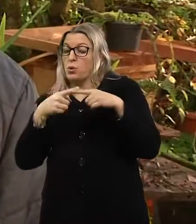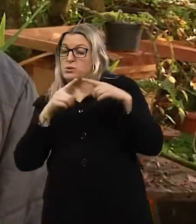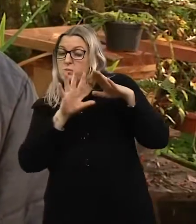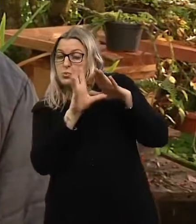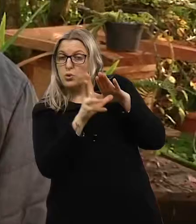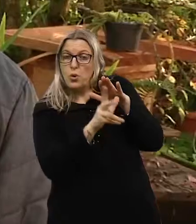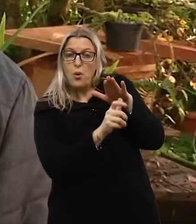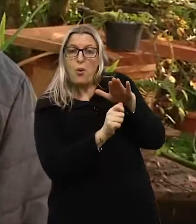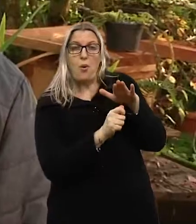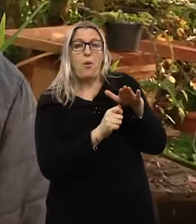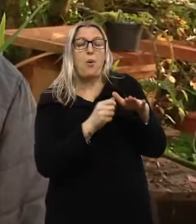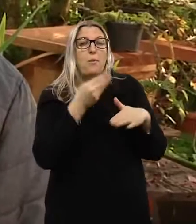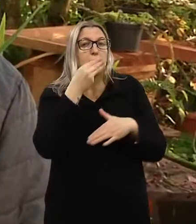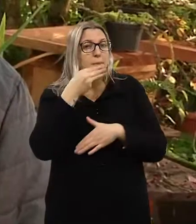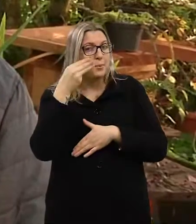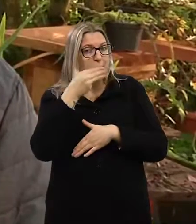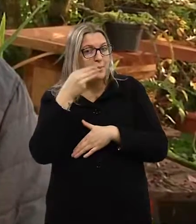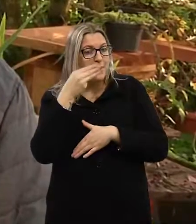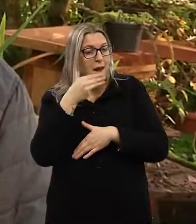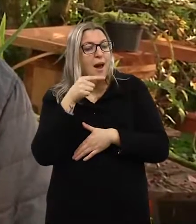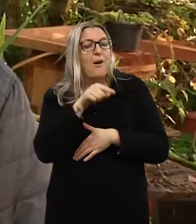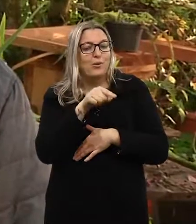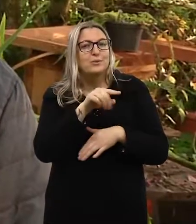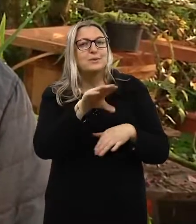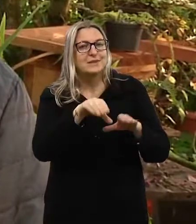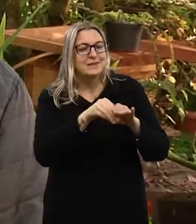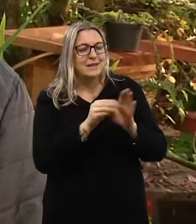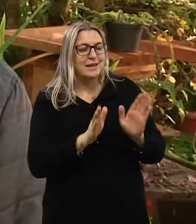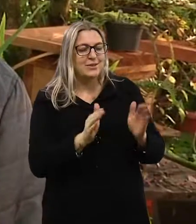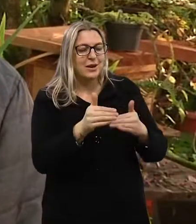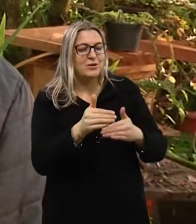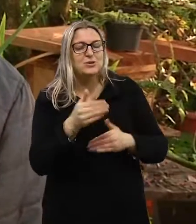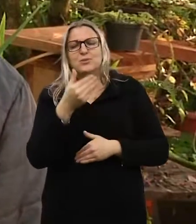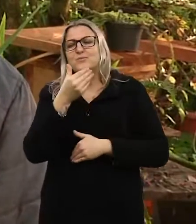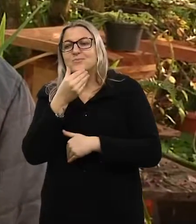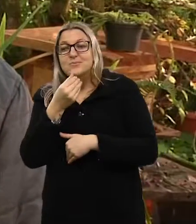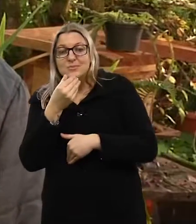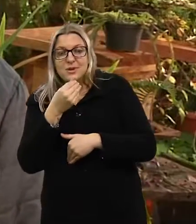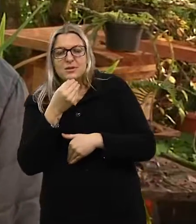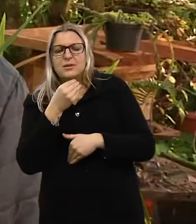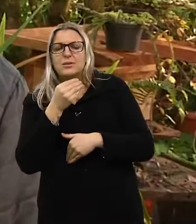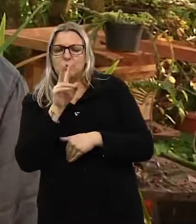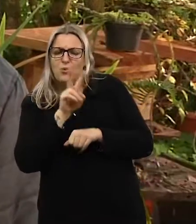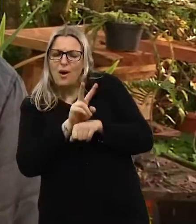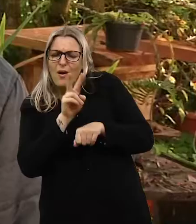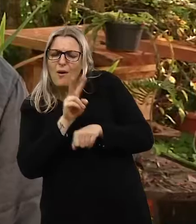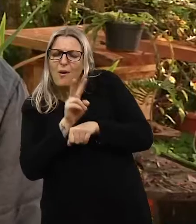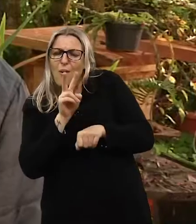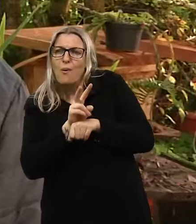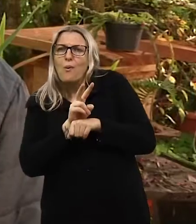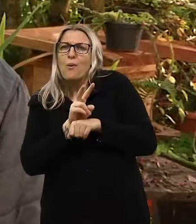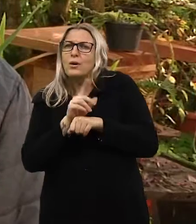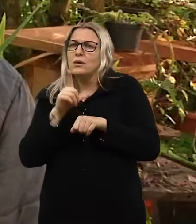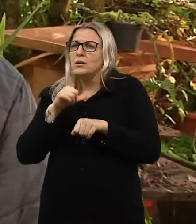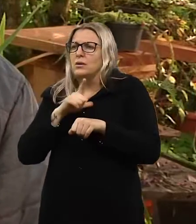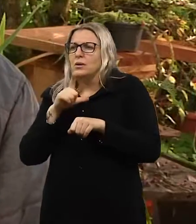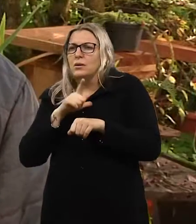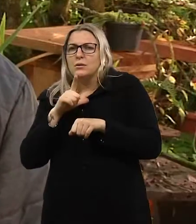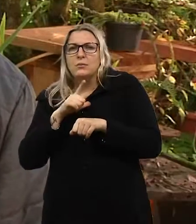saqueadoras, então elas saqueiam a colmeia das outras abelhas e ele fica